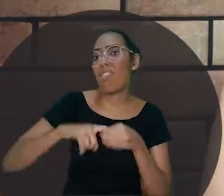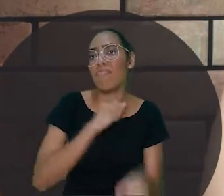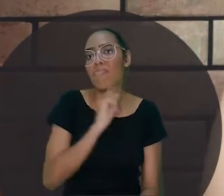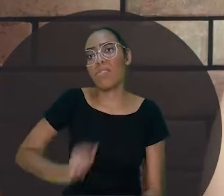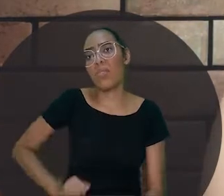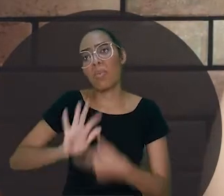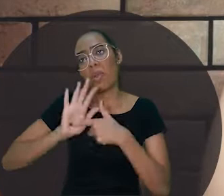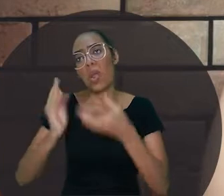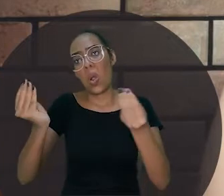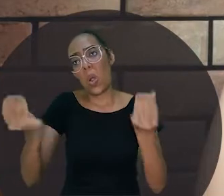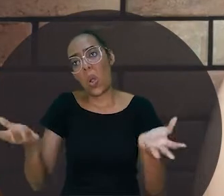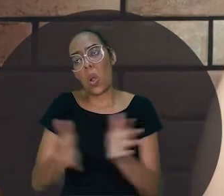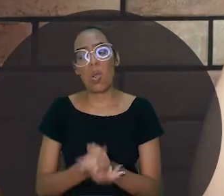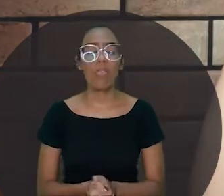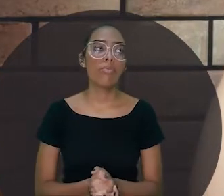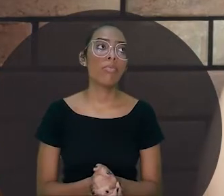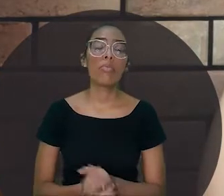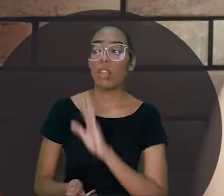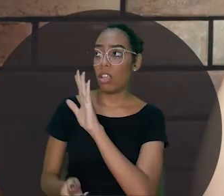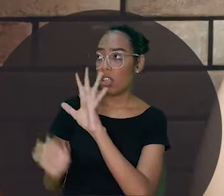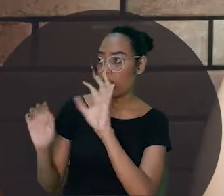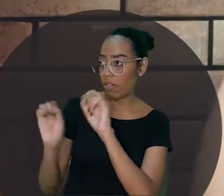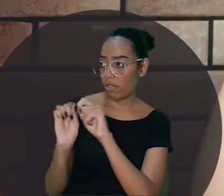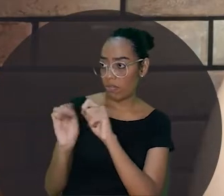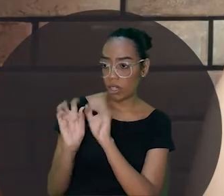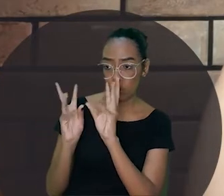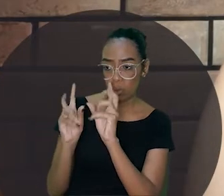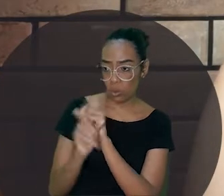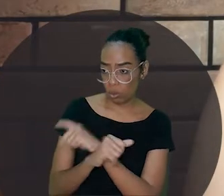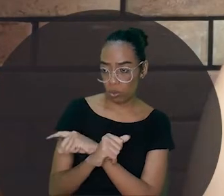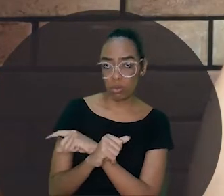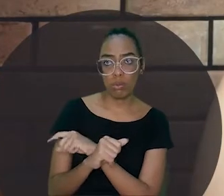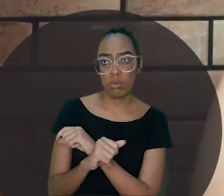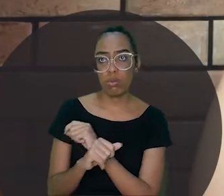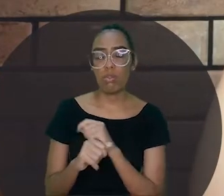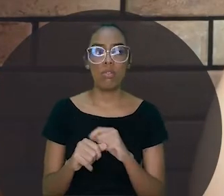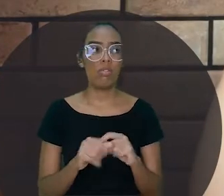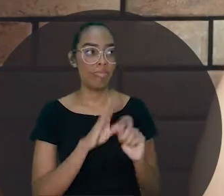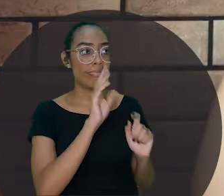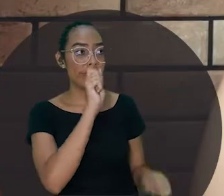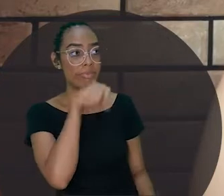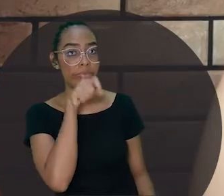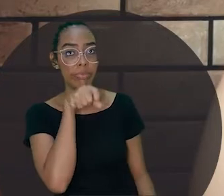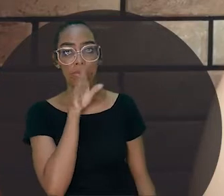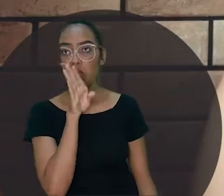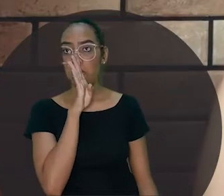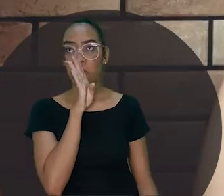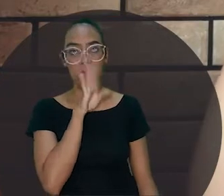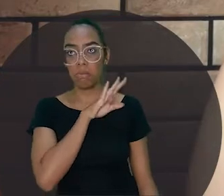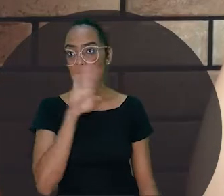a gente tem que voltar para o imperador. Então, seu avô falou, você já fez tudo que eu lhe ensinei? Já.